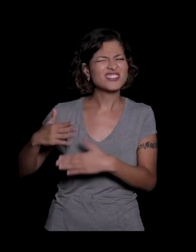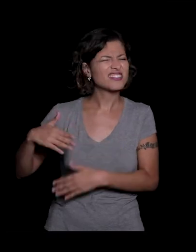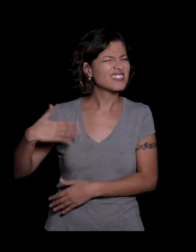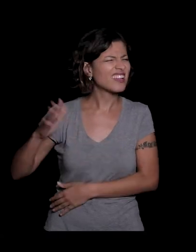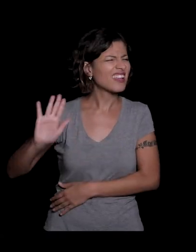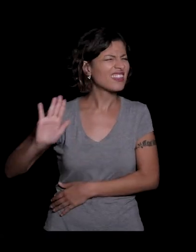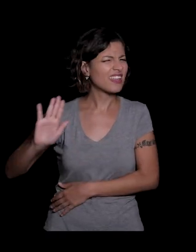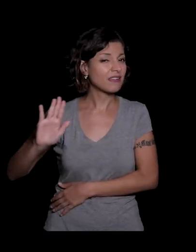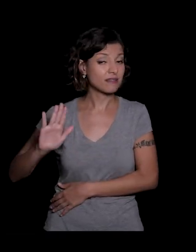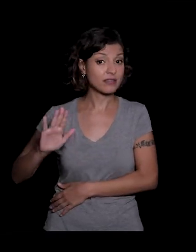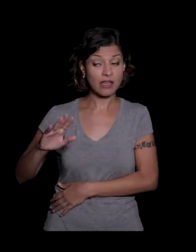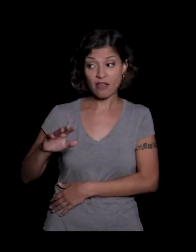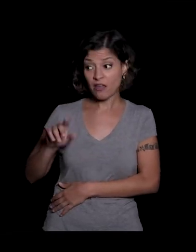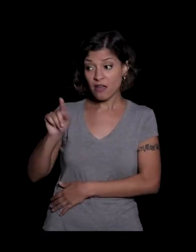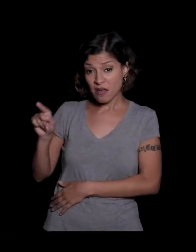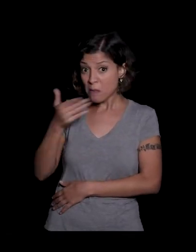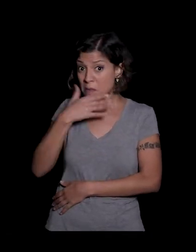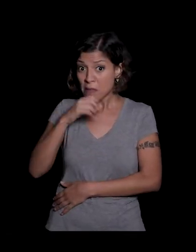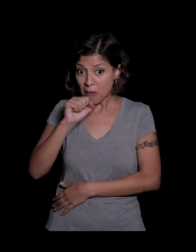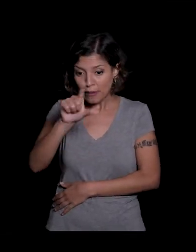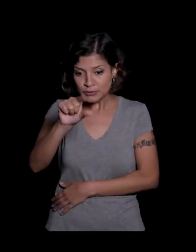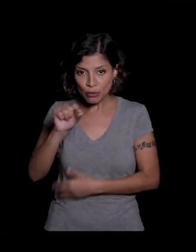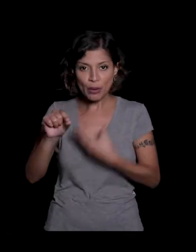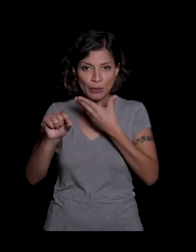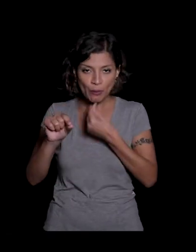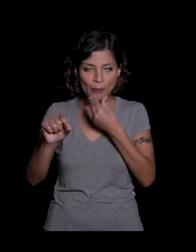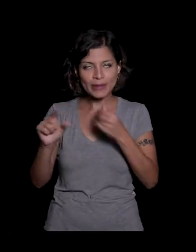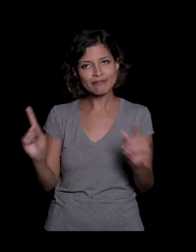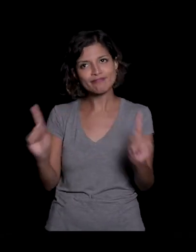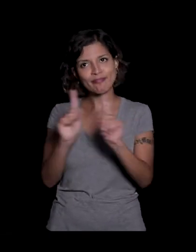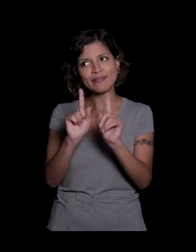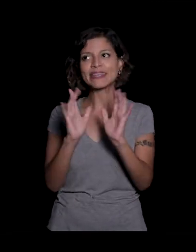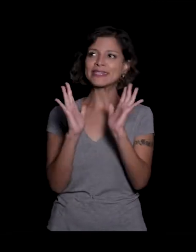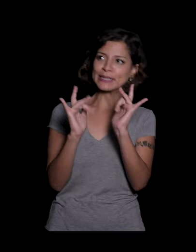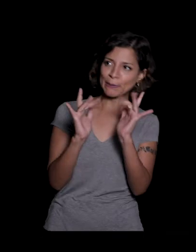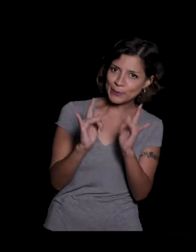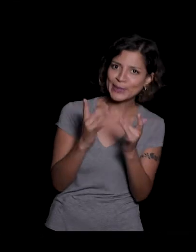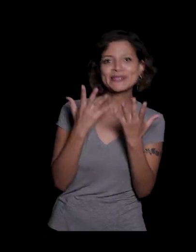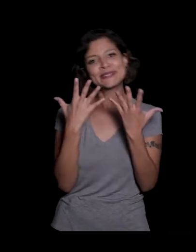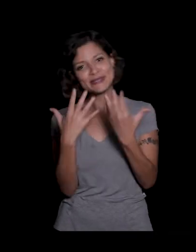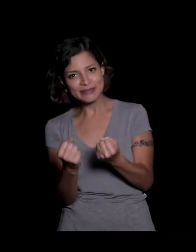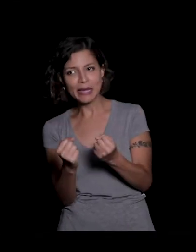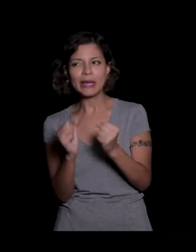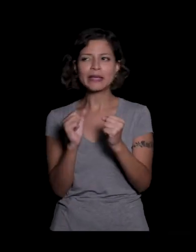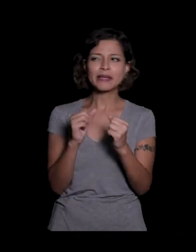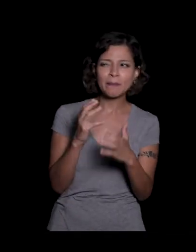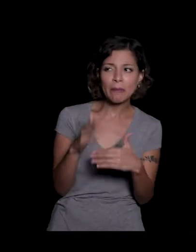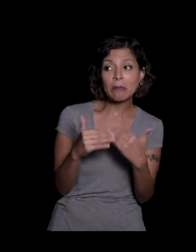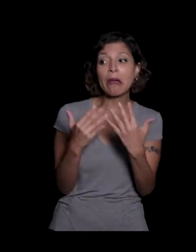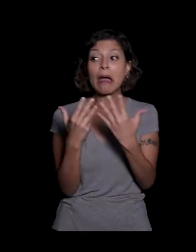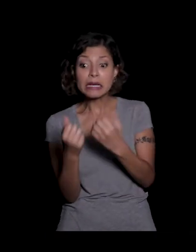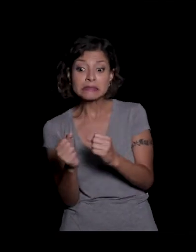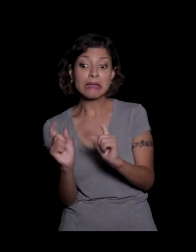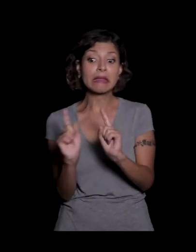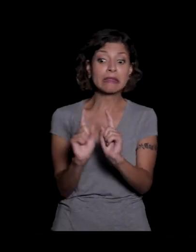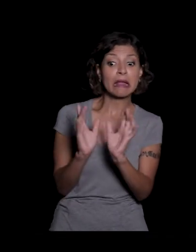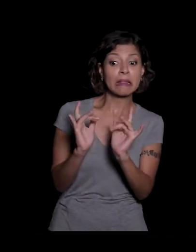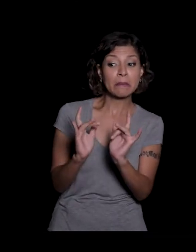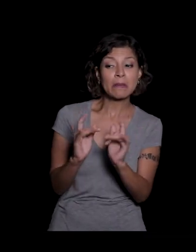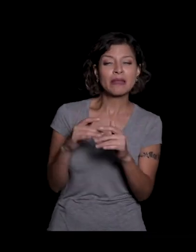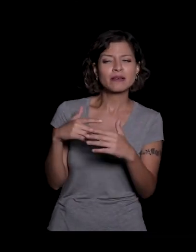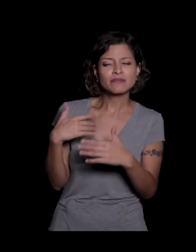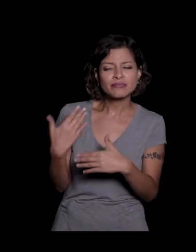namorava os namoradinhos que ele gostava e aí eu fui me livrando da vida